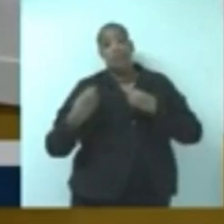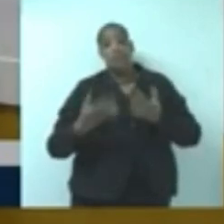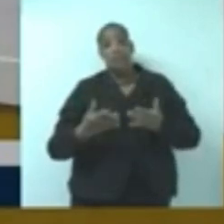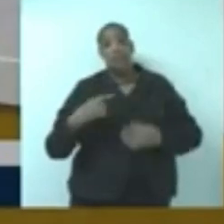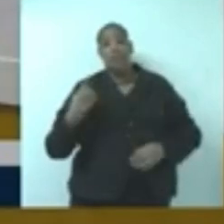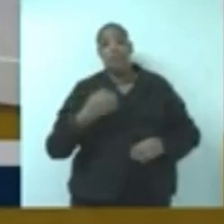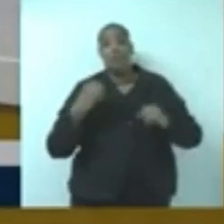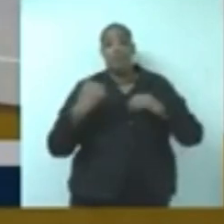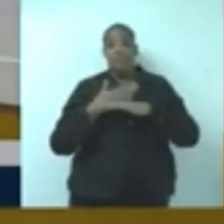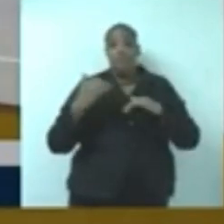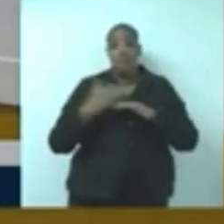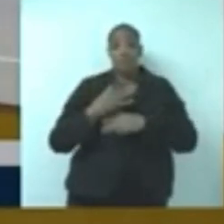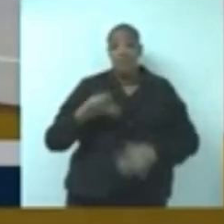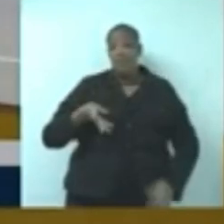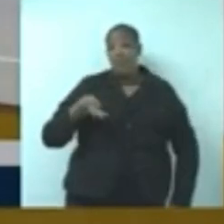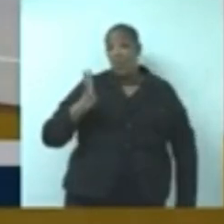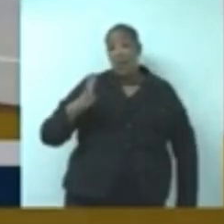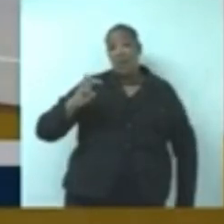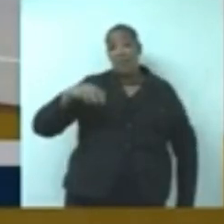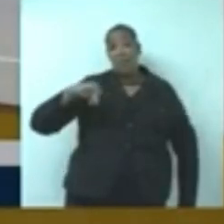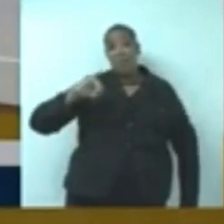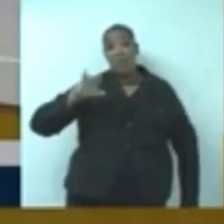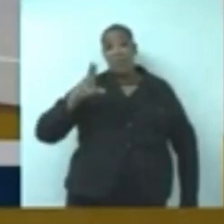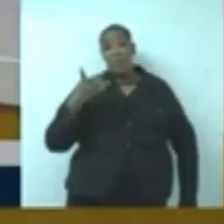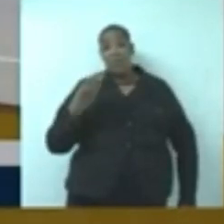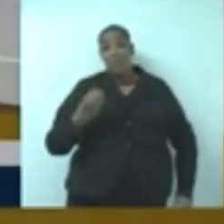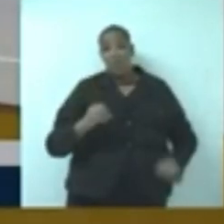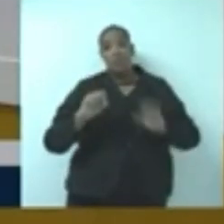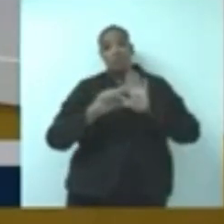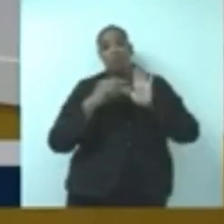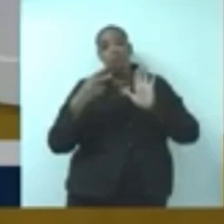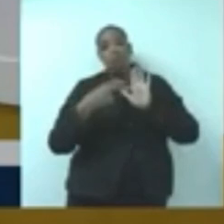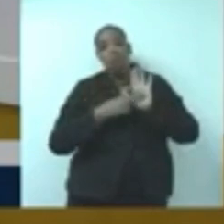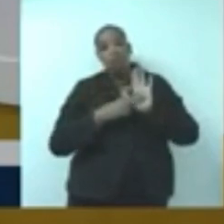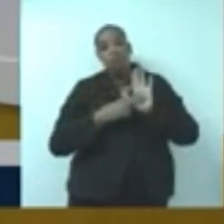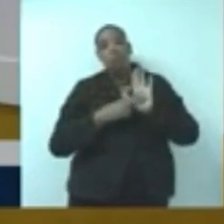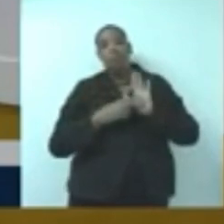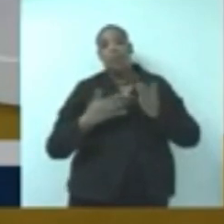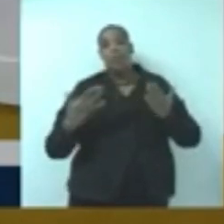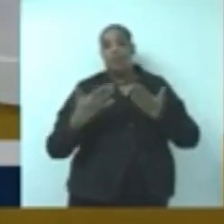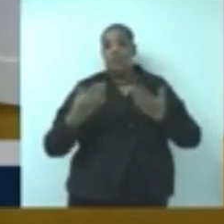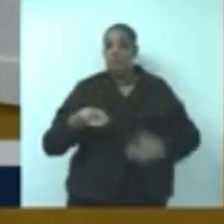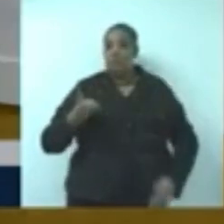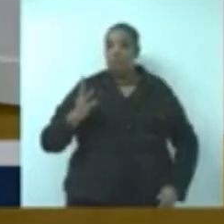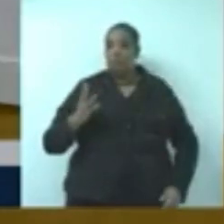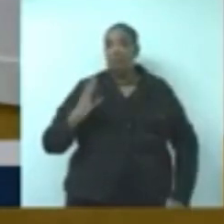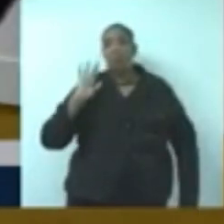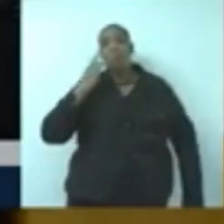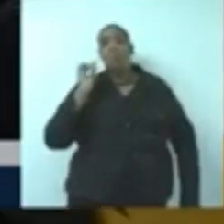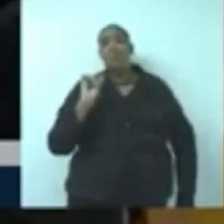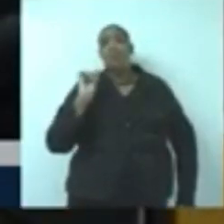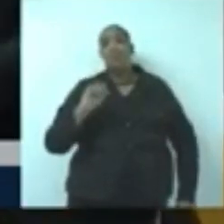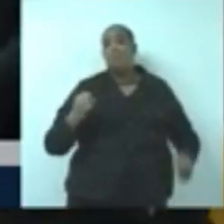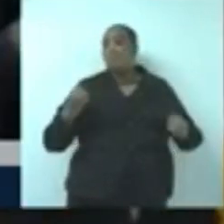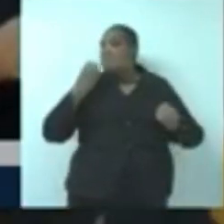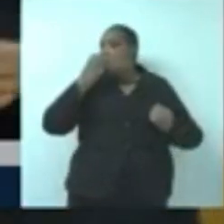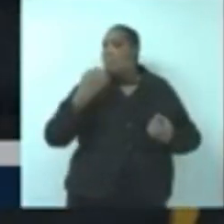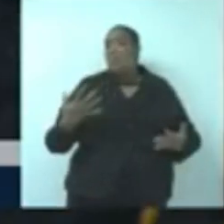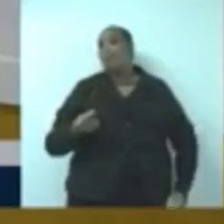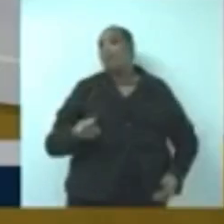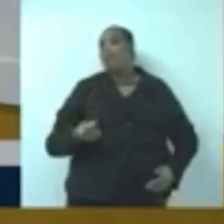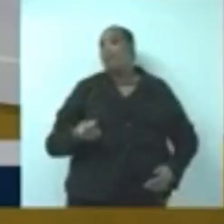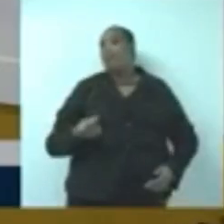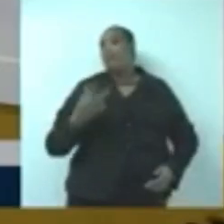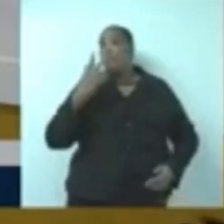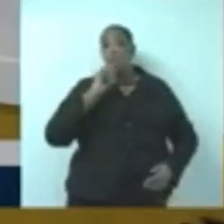para a nossa cidade 4 milhões de emendas. 1 milhão no mês passado e mais 3 agora. Eu acho que é um recorde aqui, eu acho que,